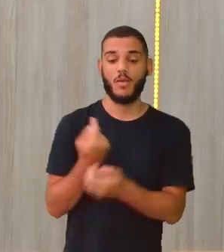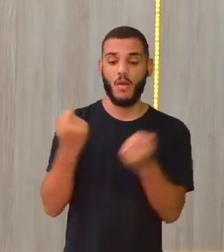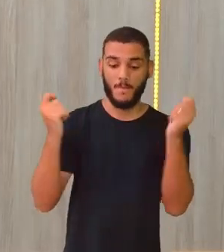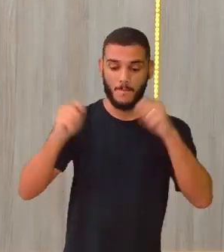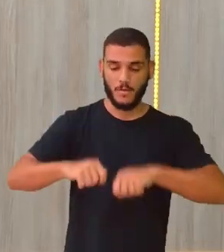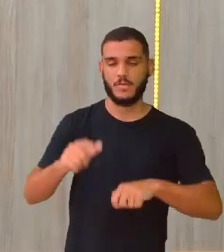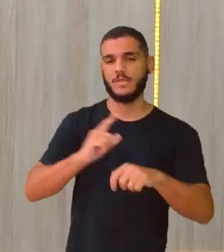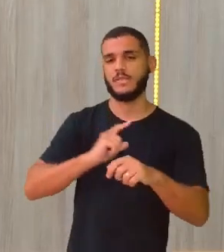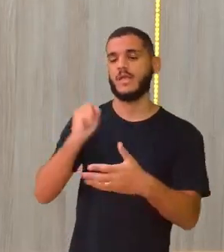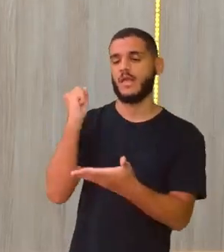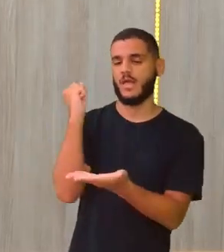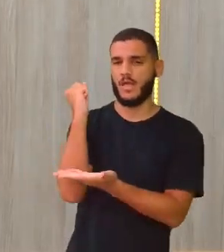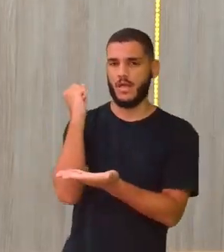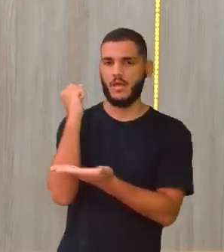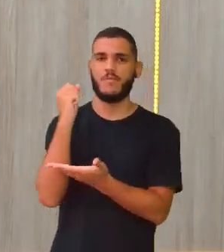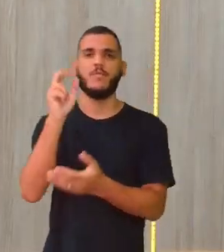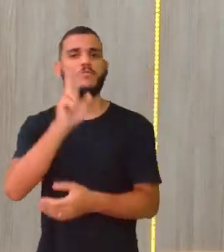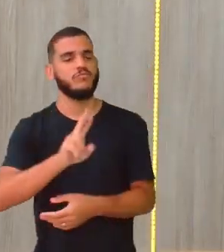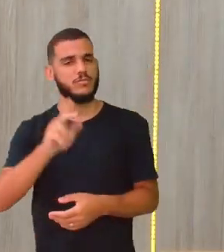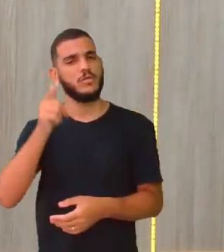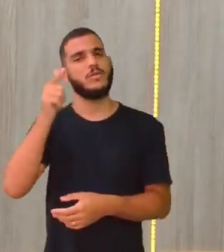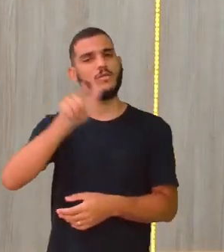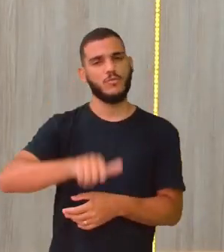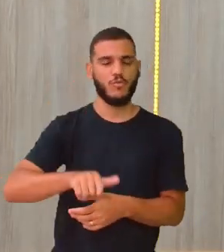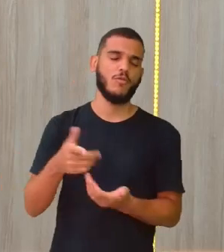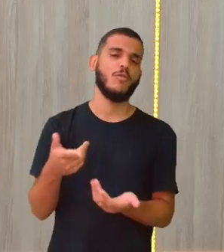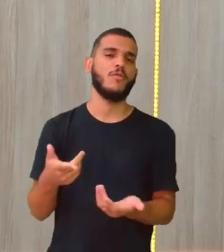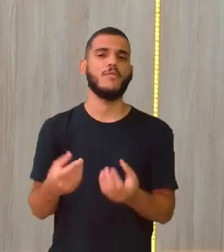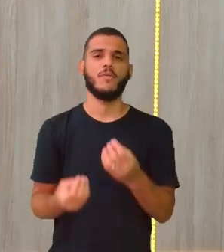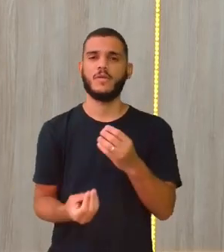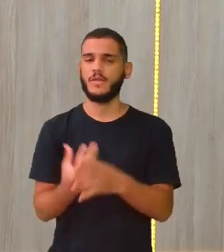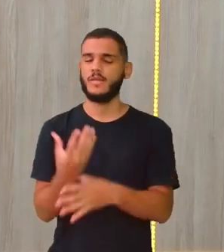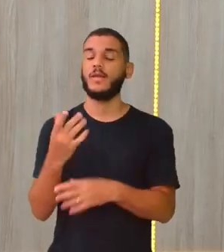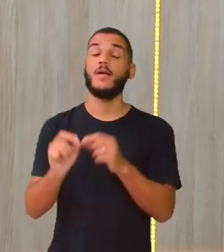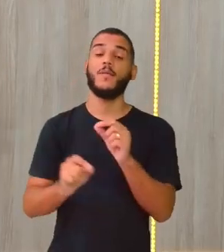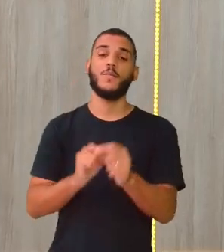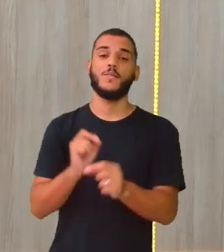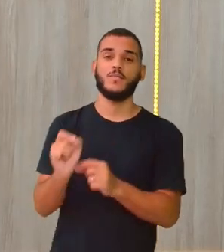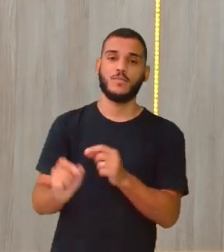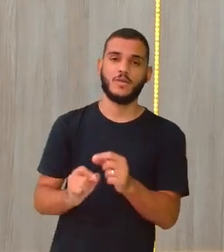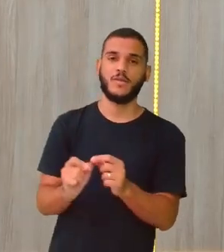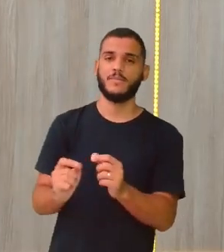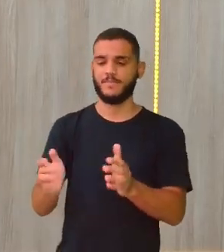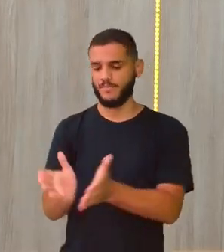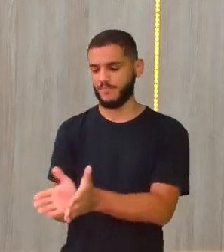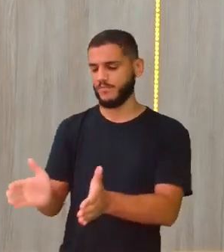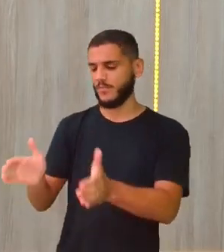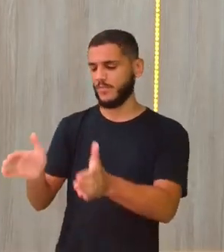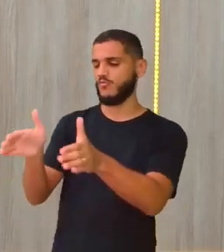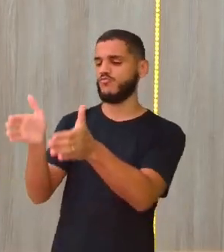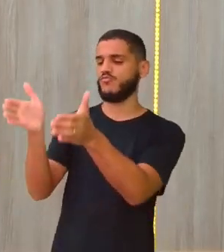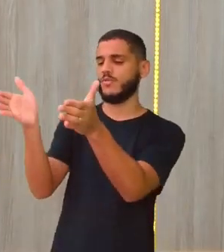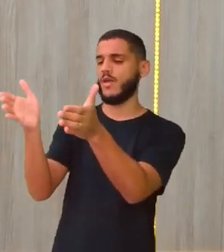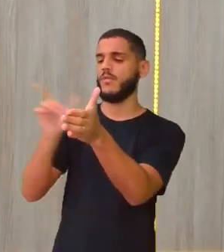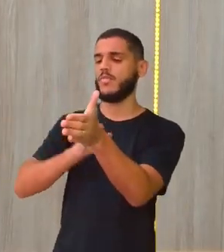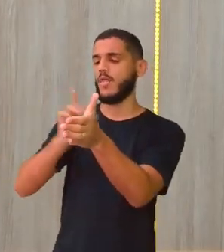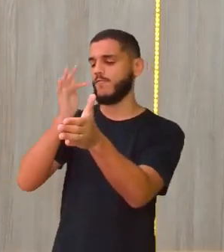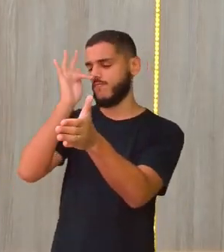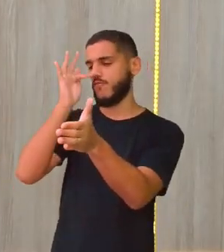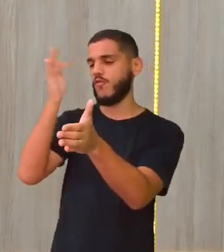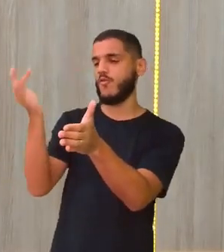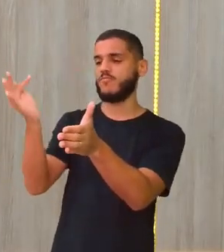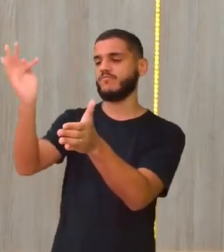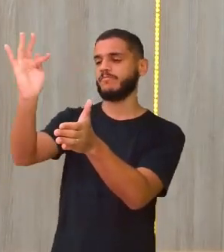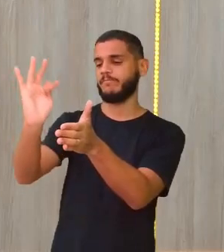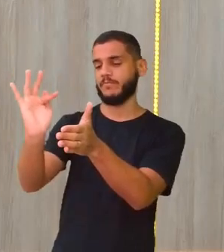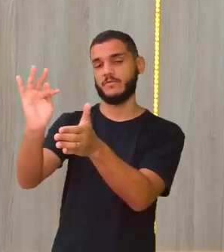e reutilizar, né? Fazer um jarrozinho, Estar lá umas flores, ou então botar ali na geladeira,